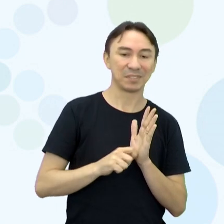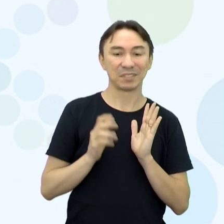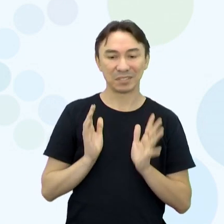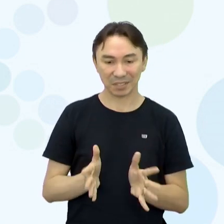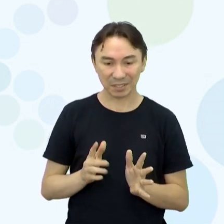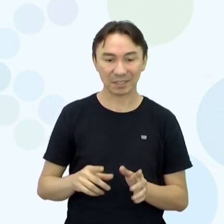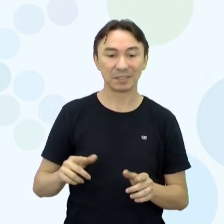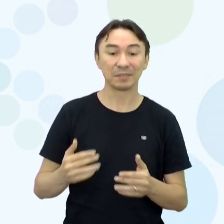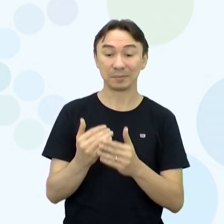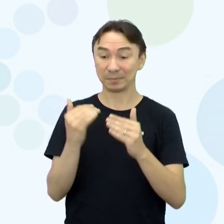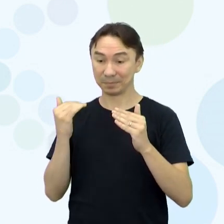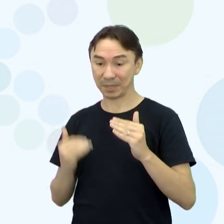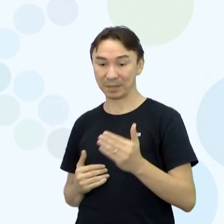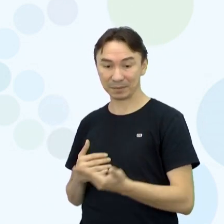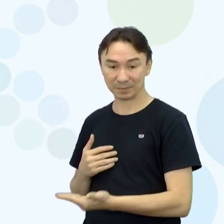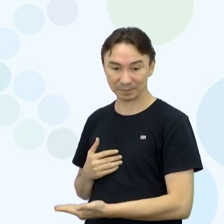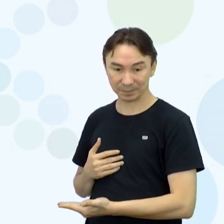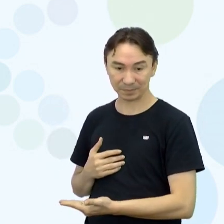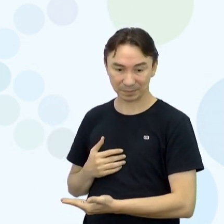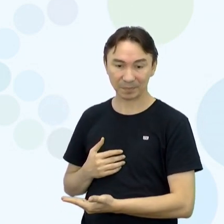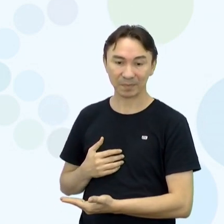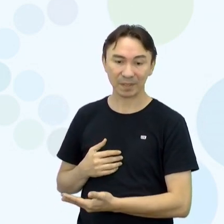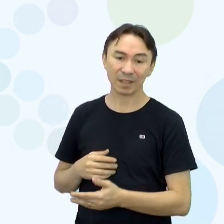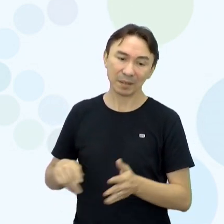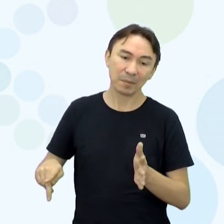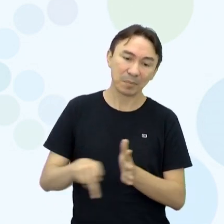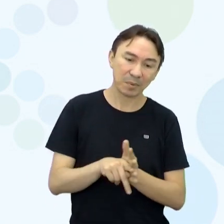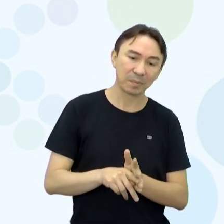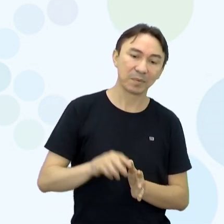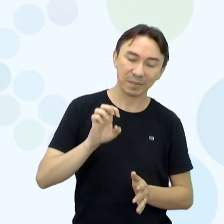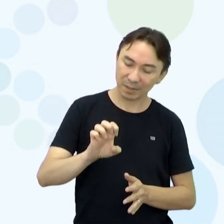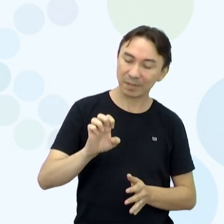mais uma ali embaixo Que é da formação geral básica